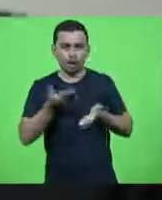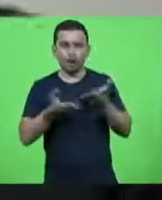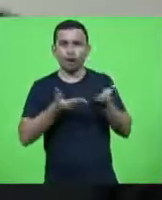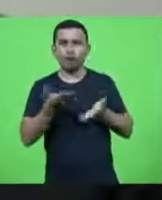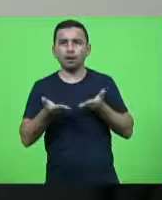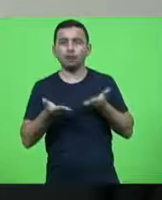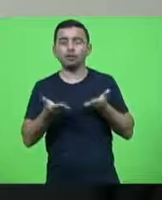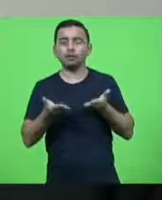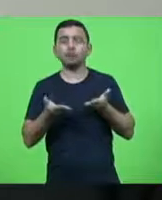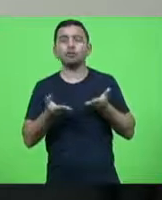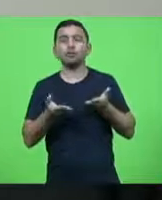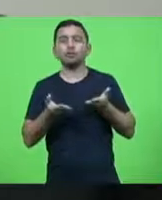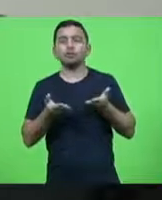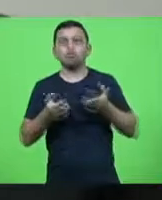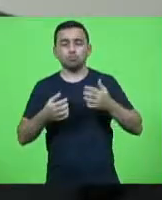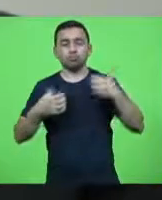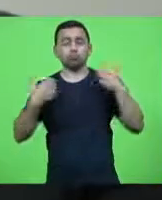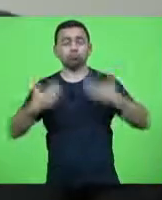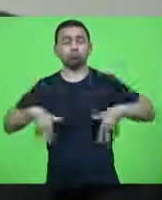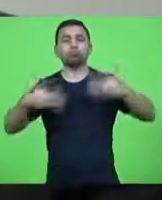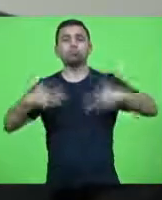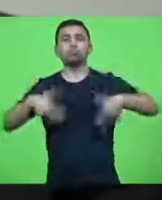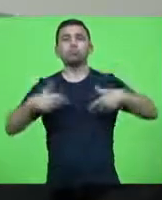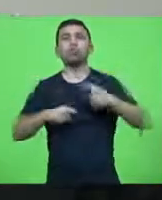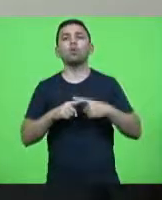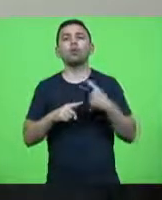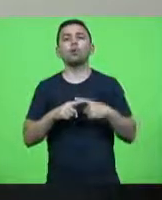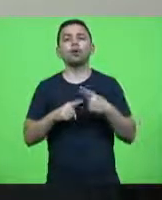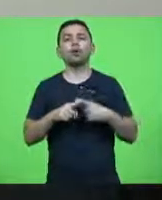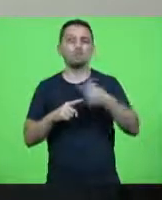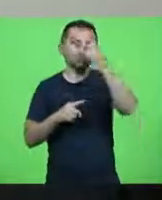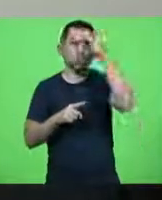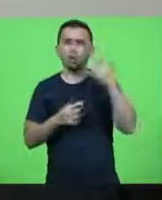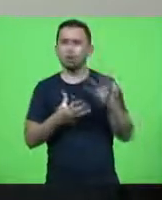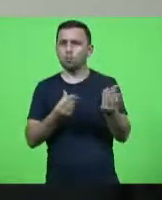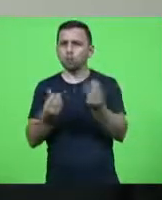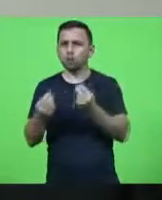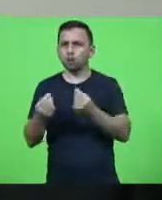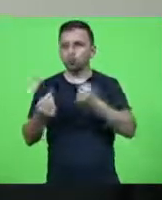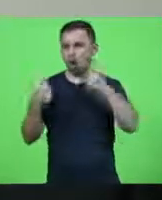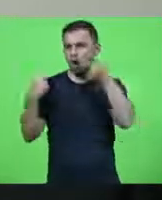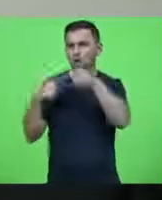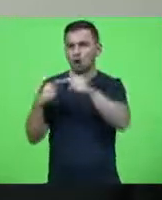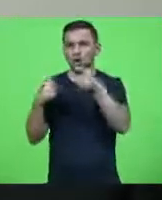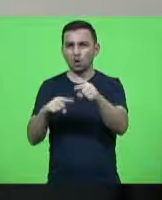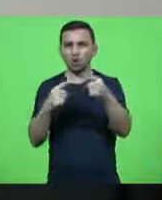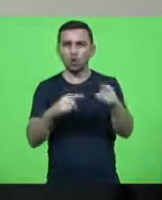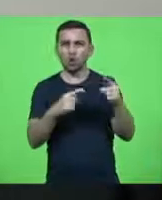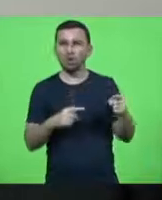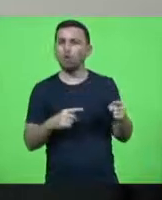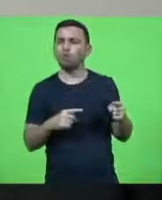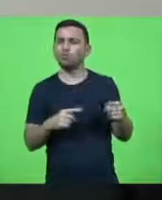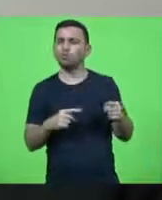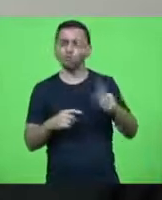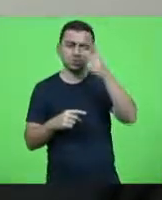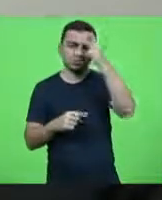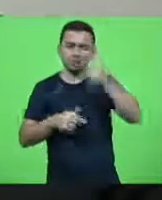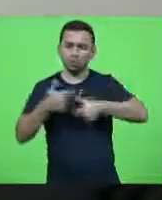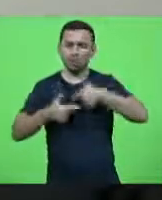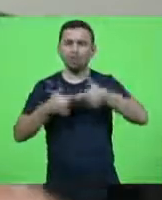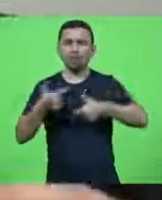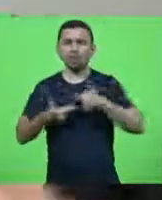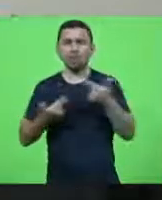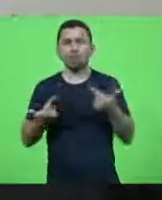mercado estão apavoradas porque muitas pessoas agridem verbalmente esses colaboradores então nós